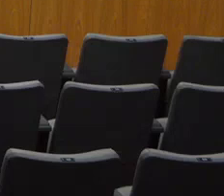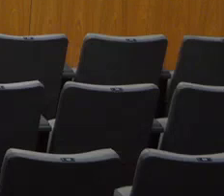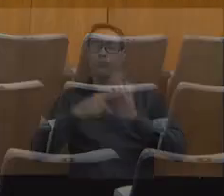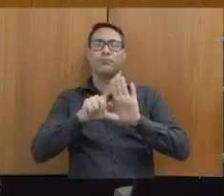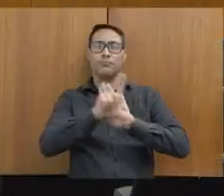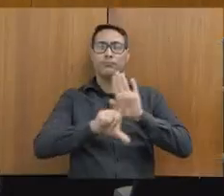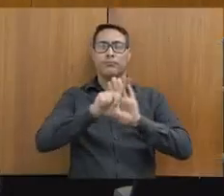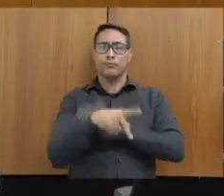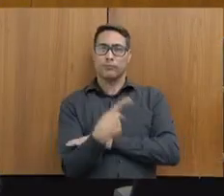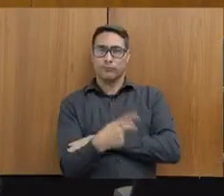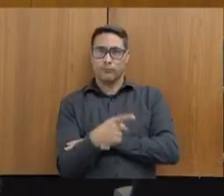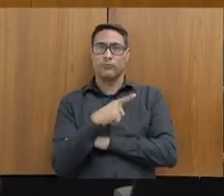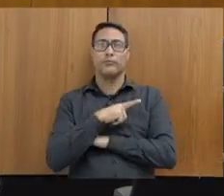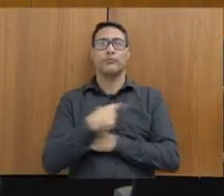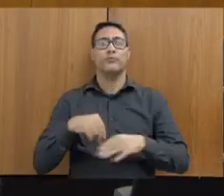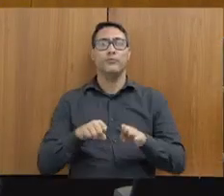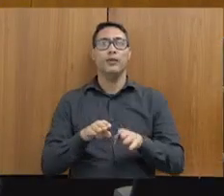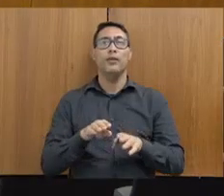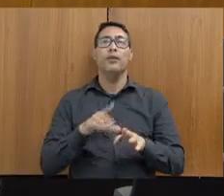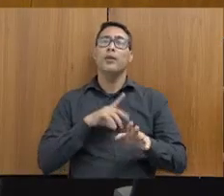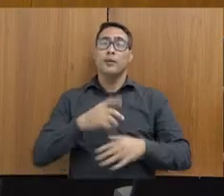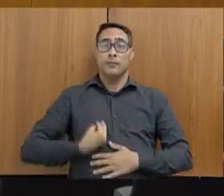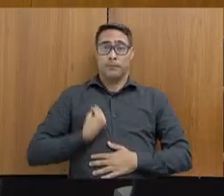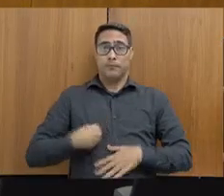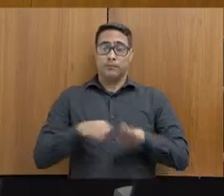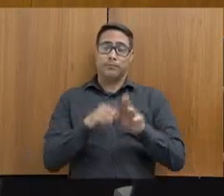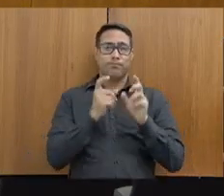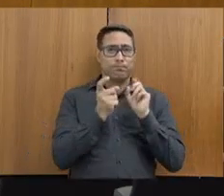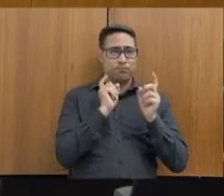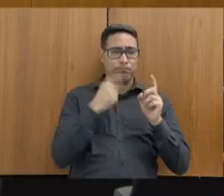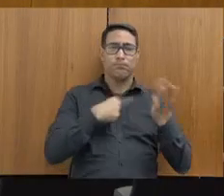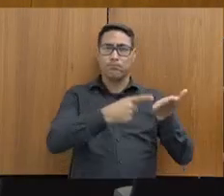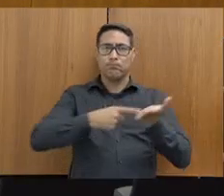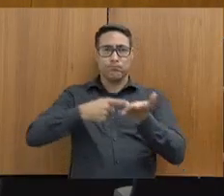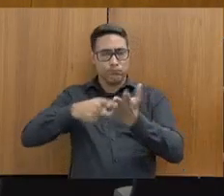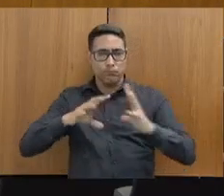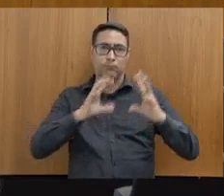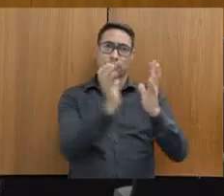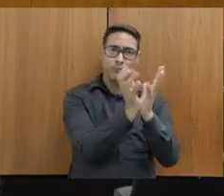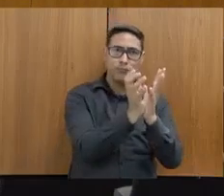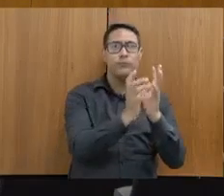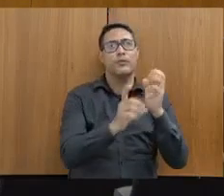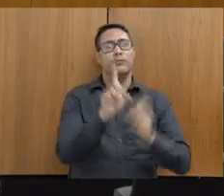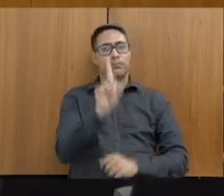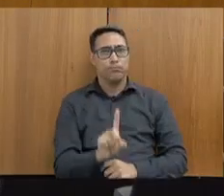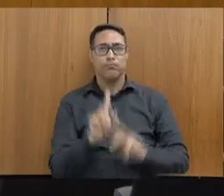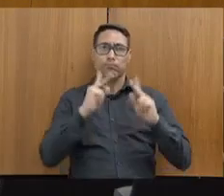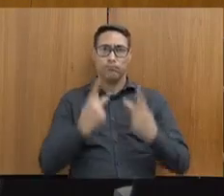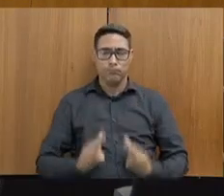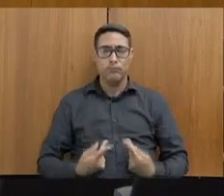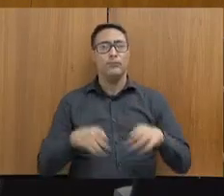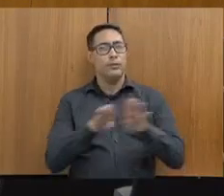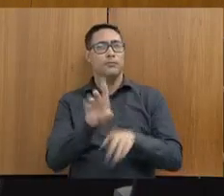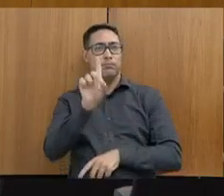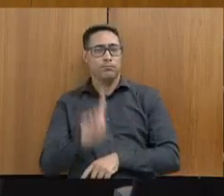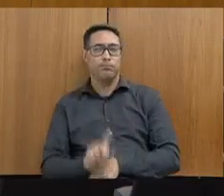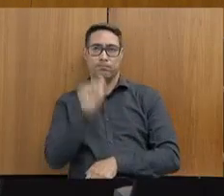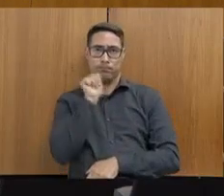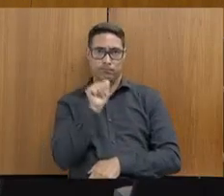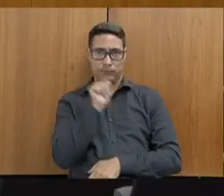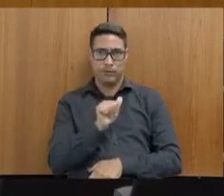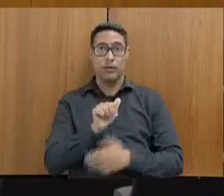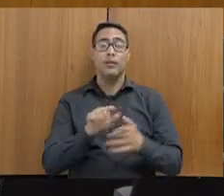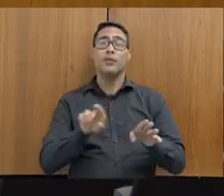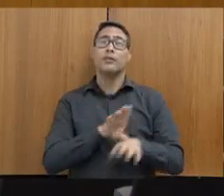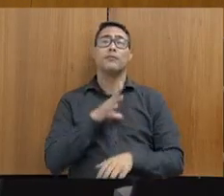na área da vigésima legislatura, participam dessa reunião como convidados às Comissões de Direitos Humanos e Defesa dos Direitos da Mulher. O presidente se informa que